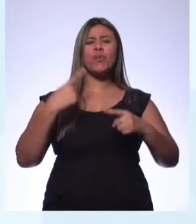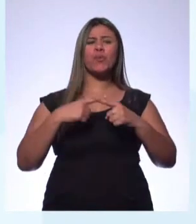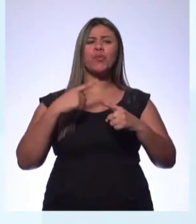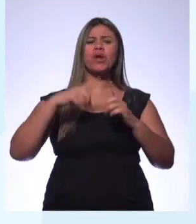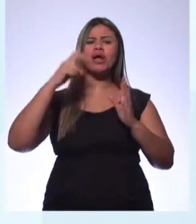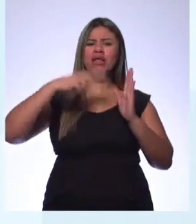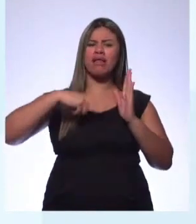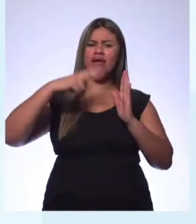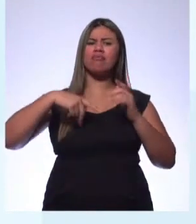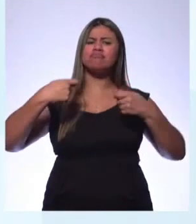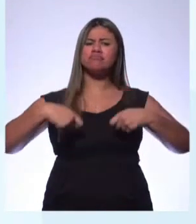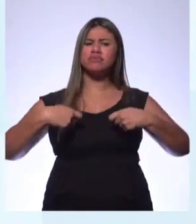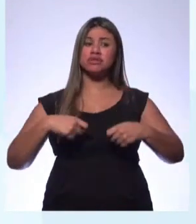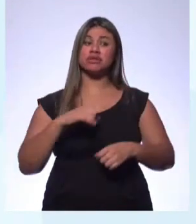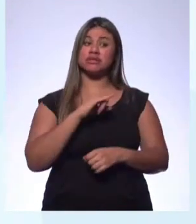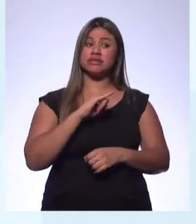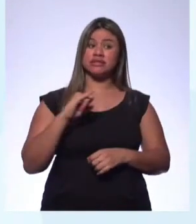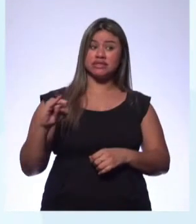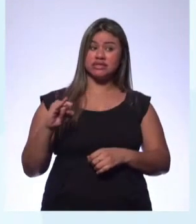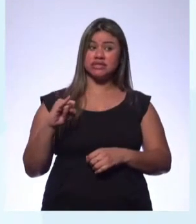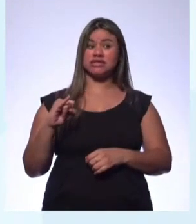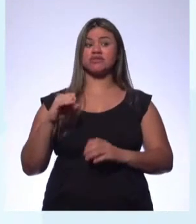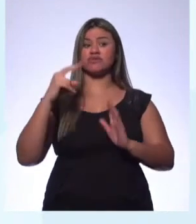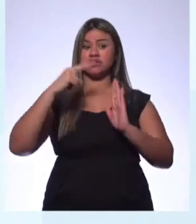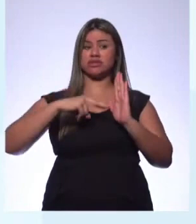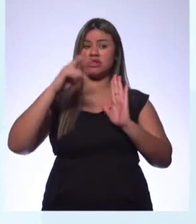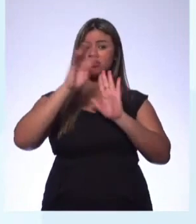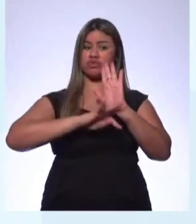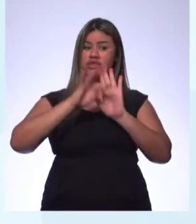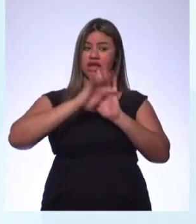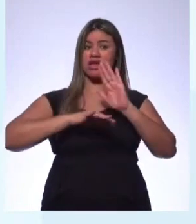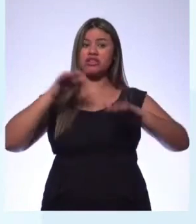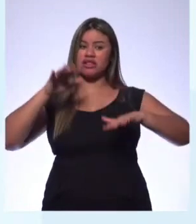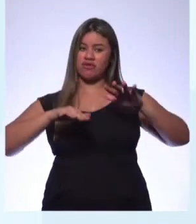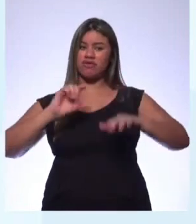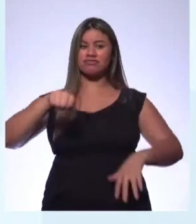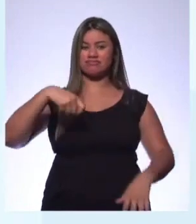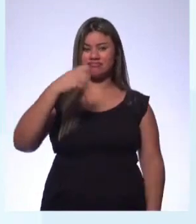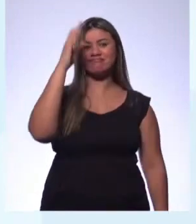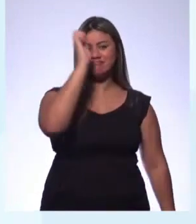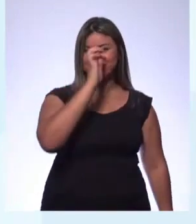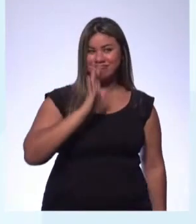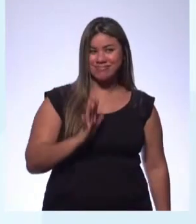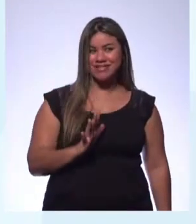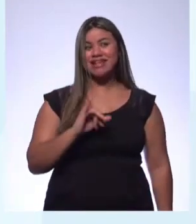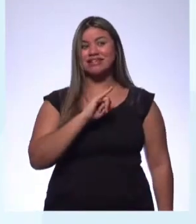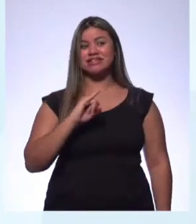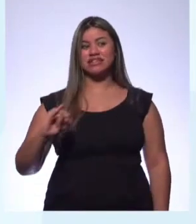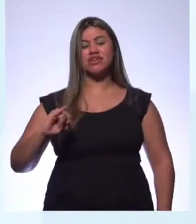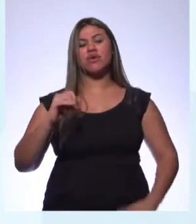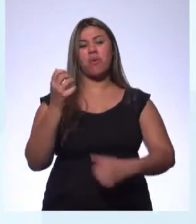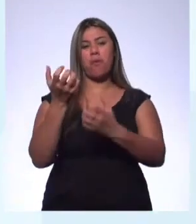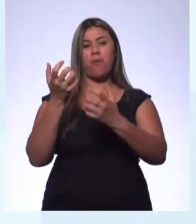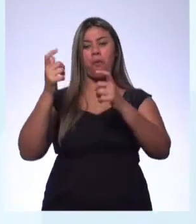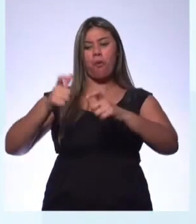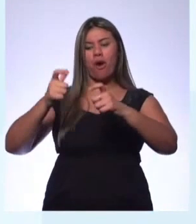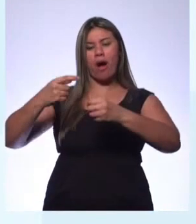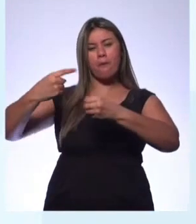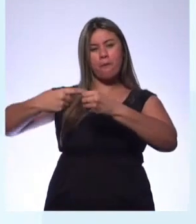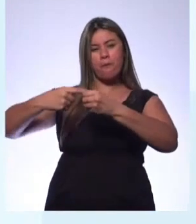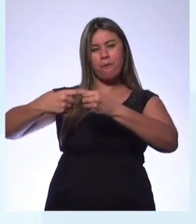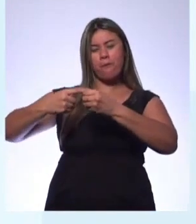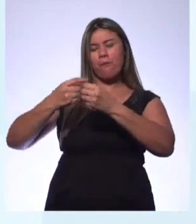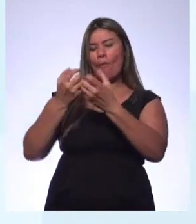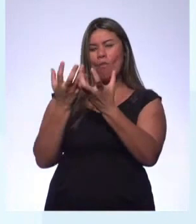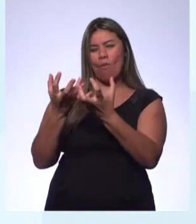este livro? Se você está lendo este texto, provavelmente é um brasileiro. E se você é habitante do sertão ou do litoral, como